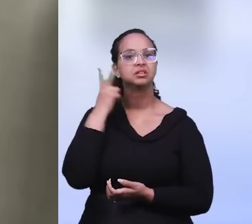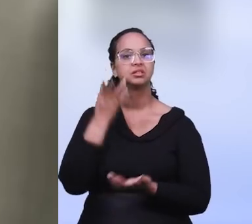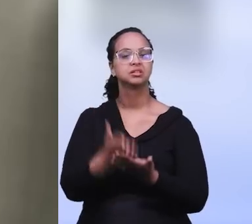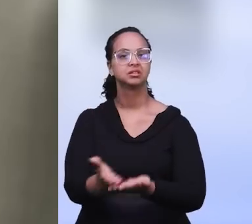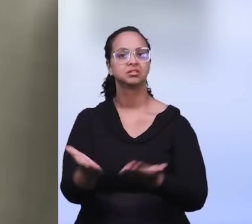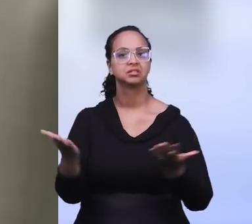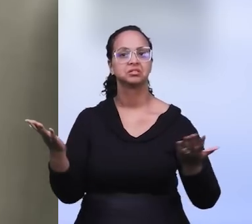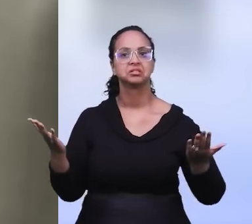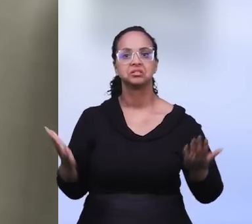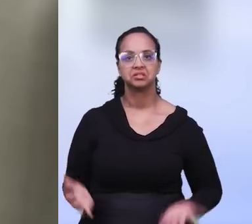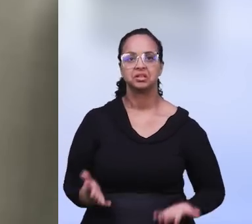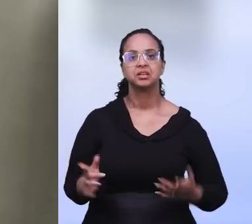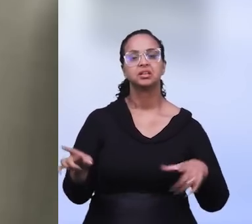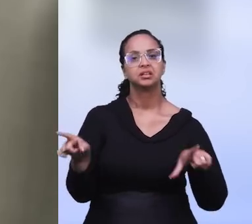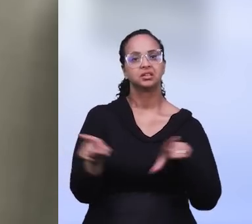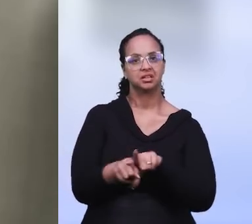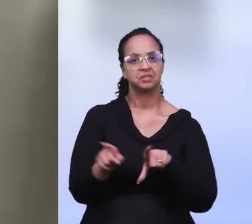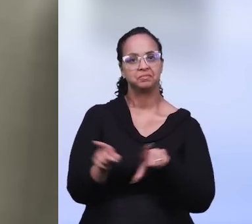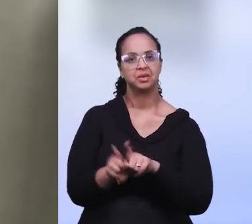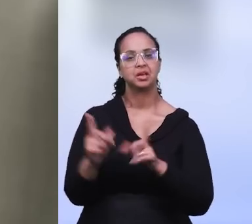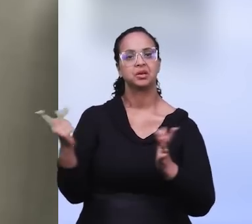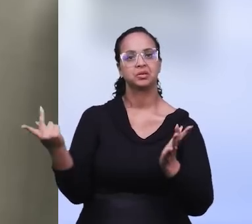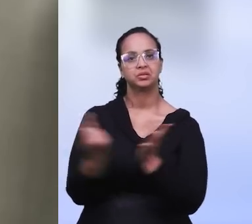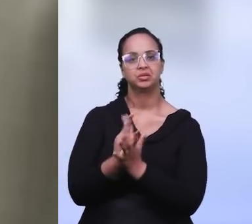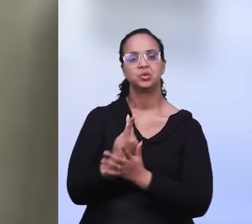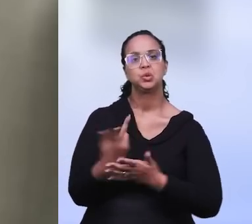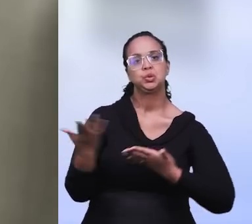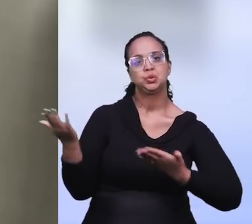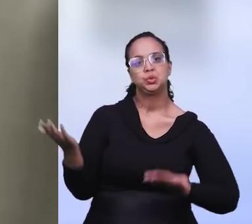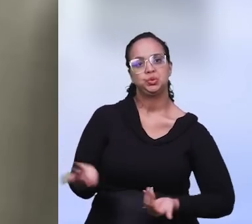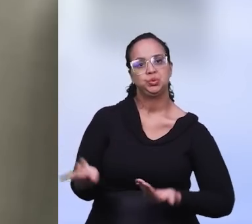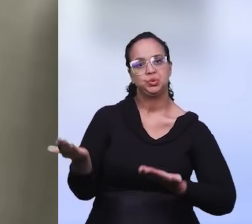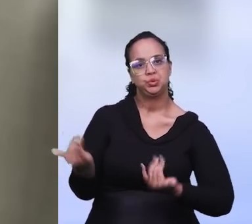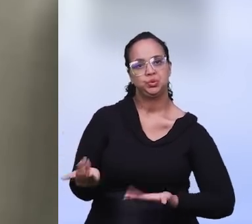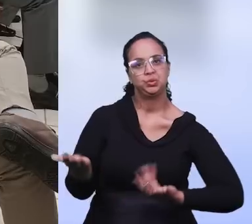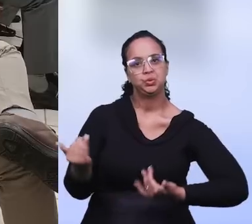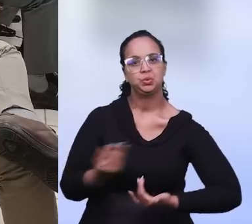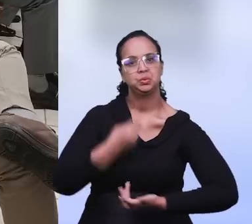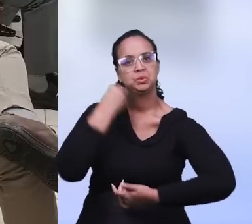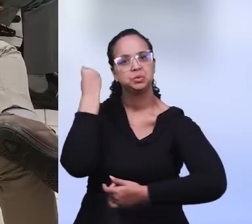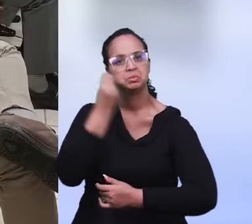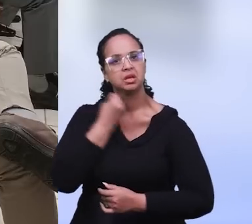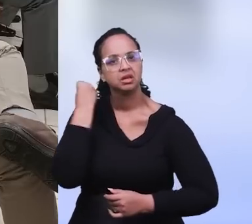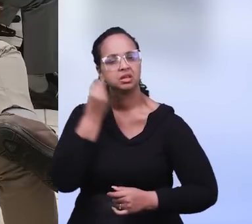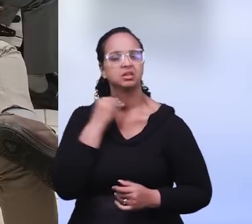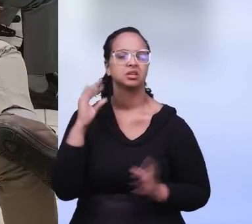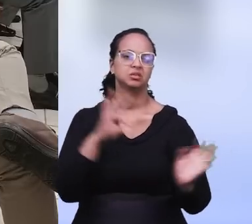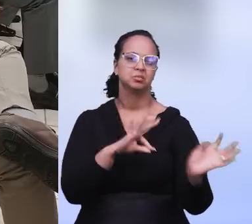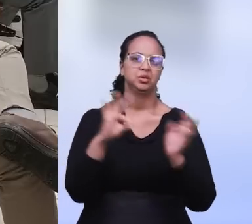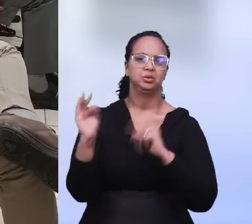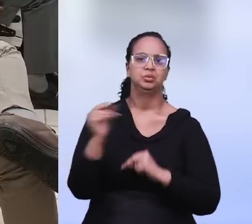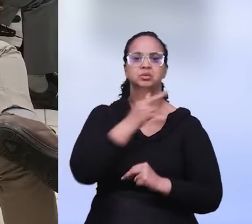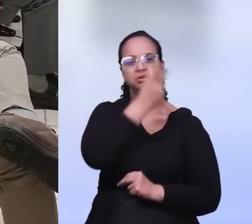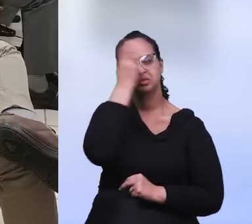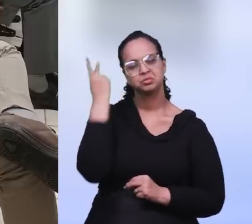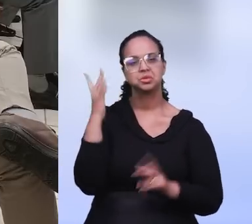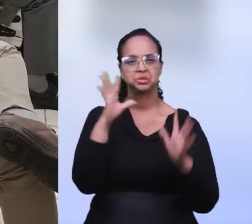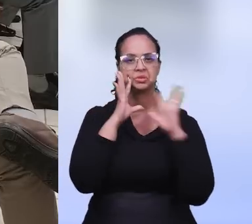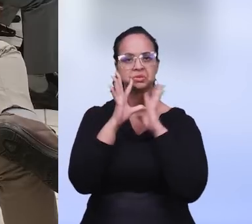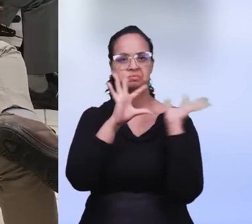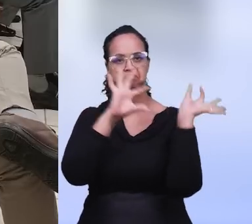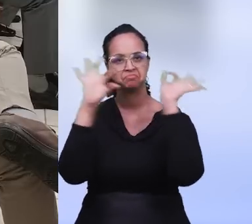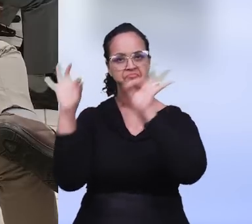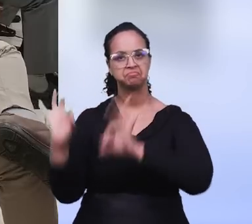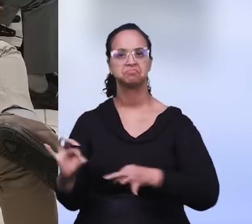Senhor numa ceia. Essa mesma experiência foi vivida pelos jovens desse polo. Um momento de grande renovo para todos que